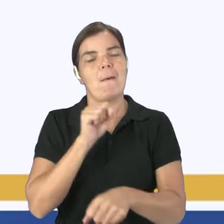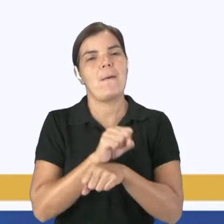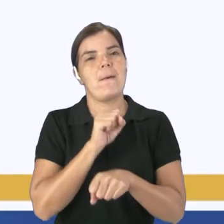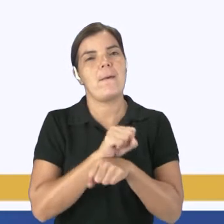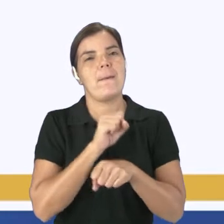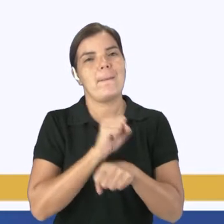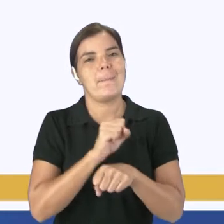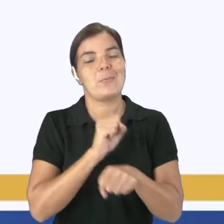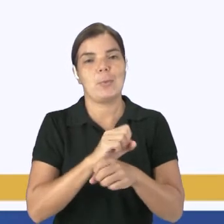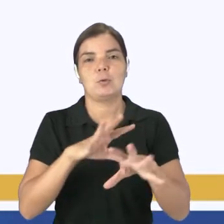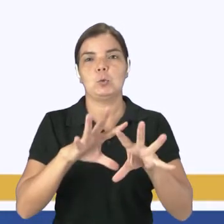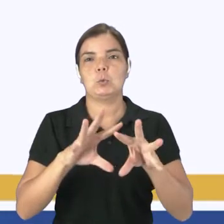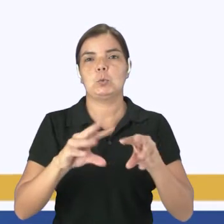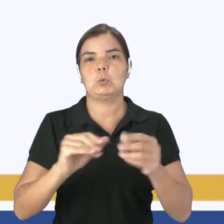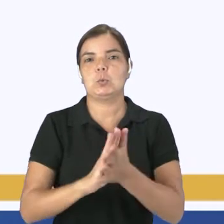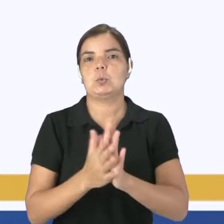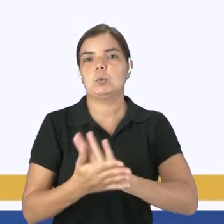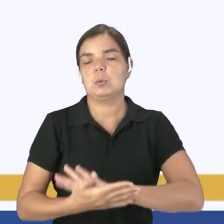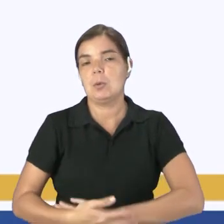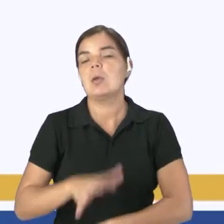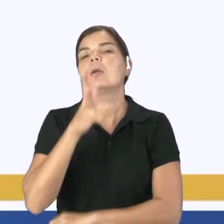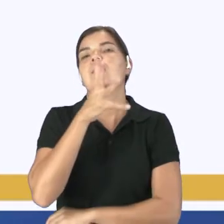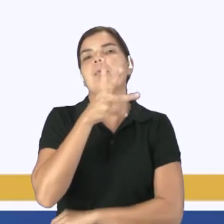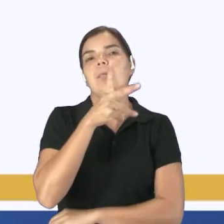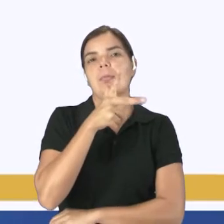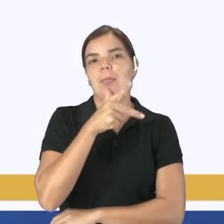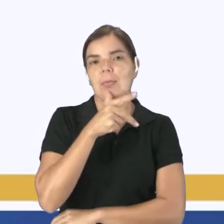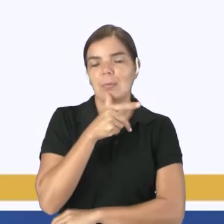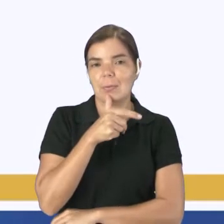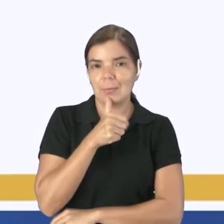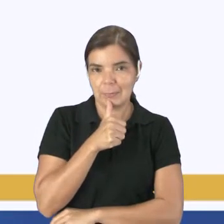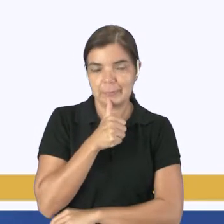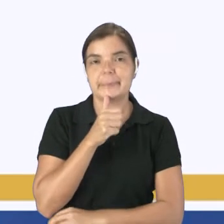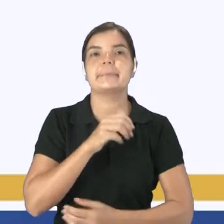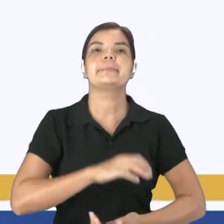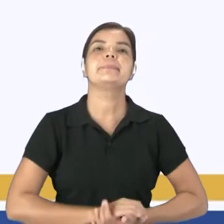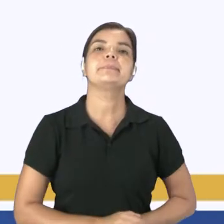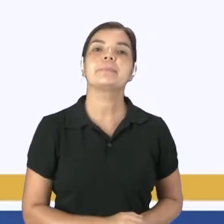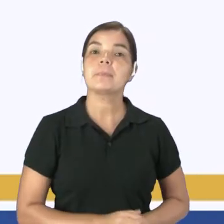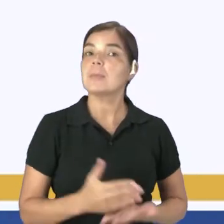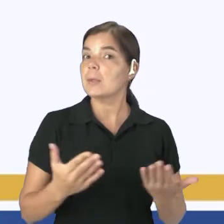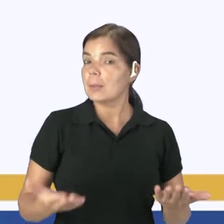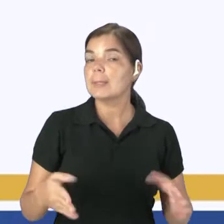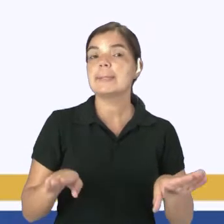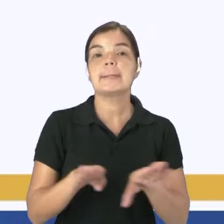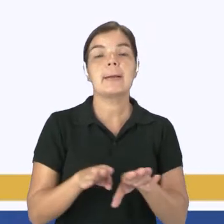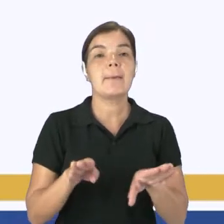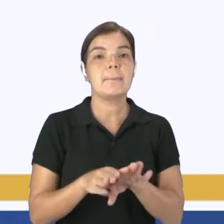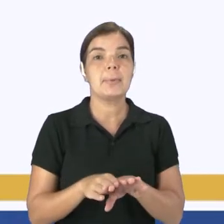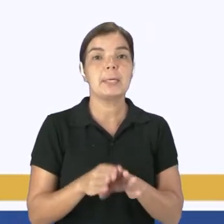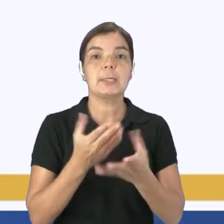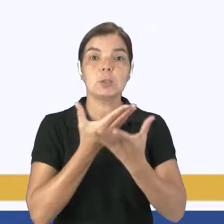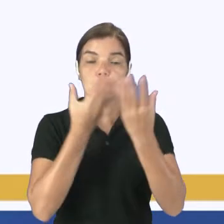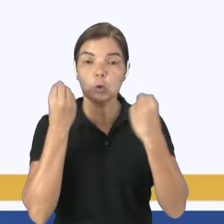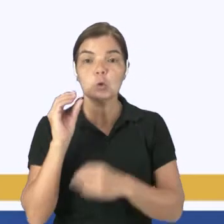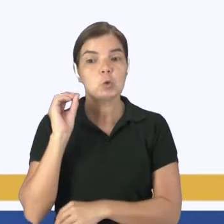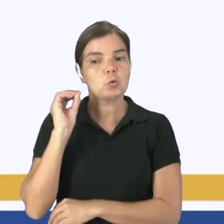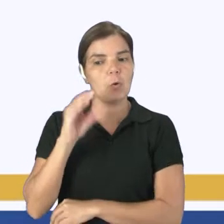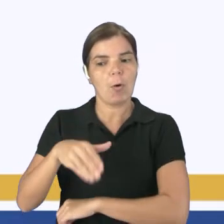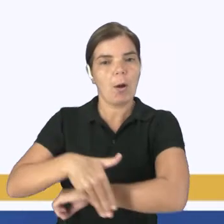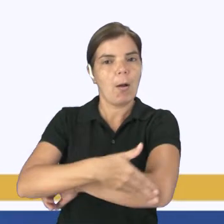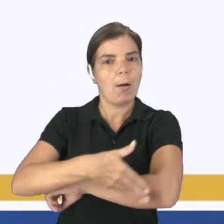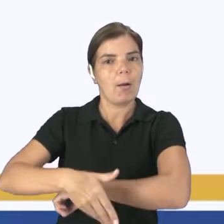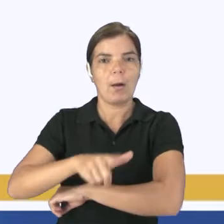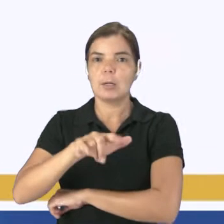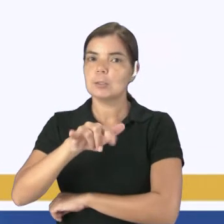decomposição aconteça, que é um processo que, na verdade, ele é muito lento, tá? E também não descartar lixo nas ruas e muito menos nos